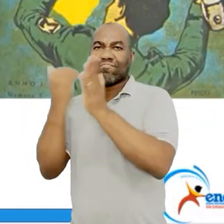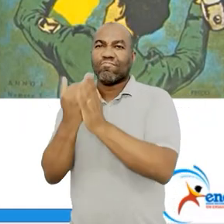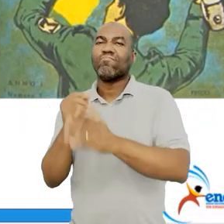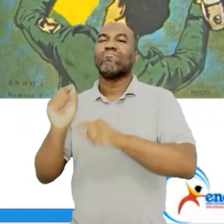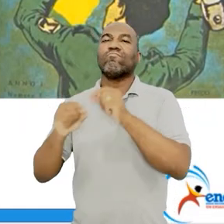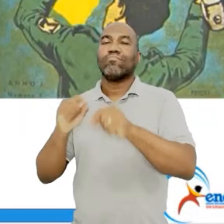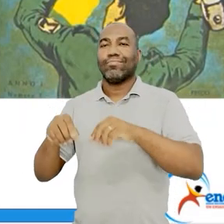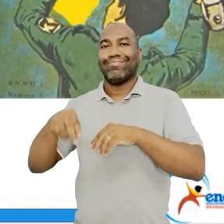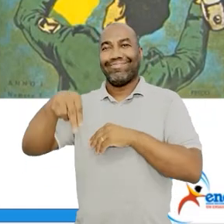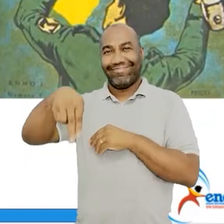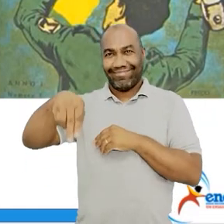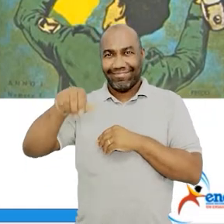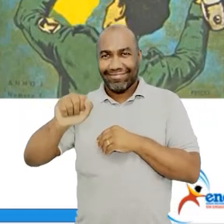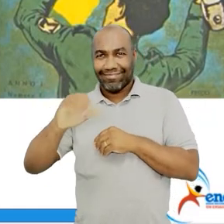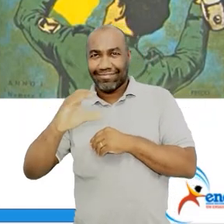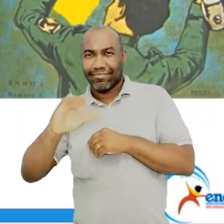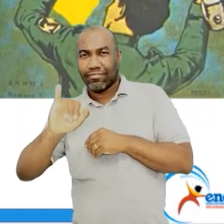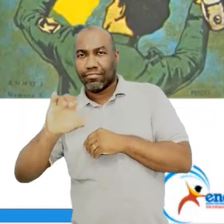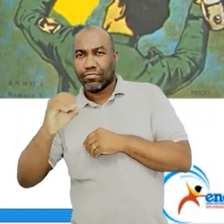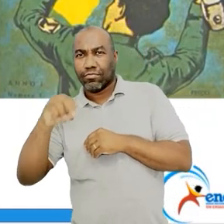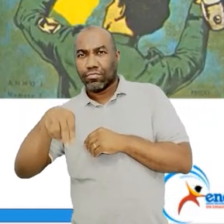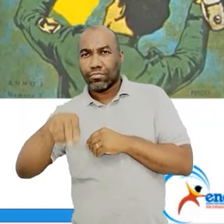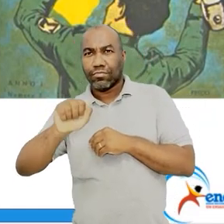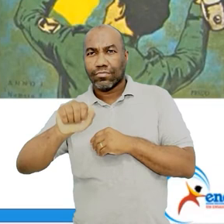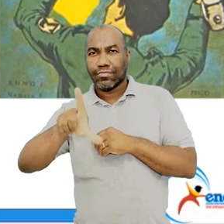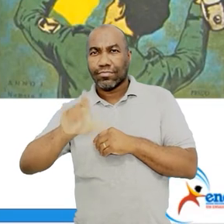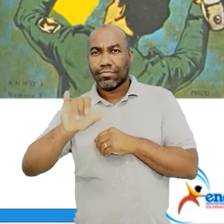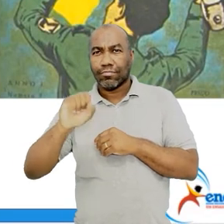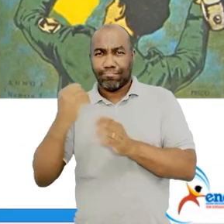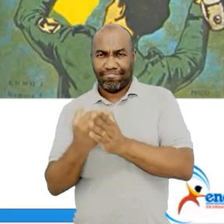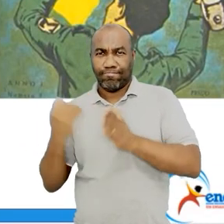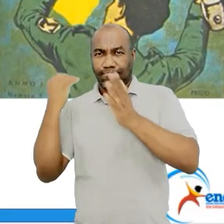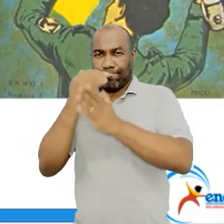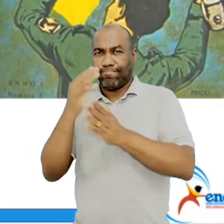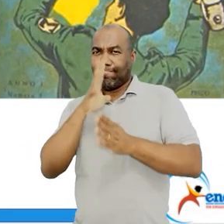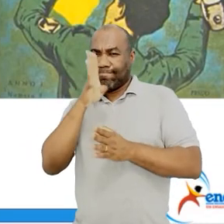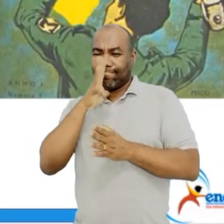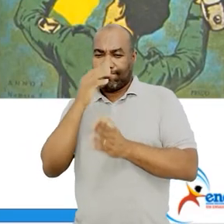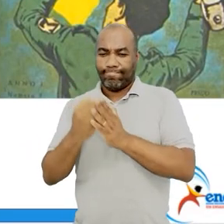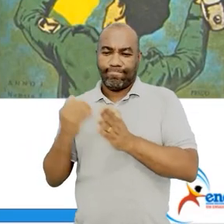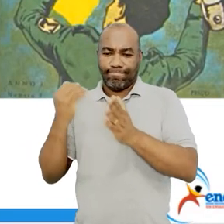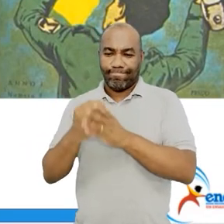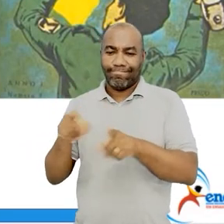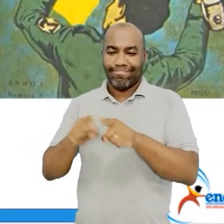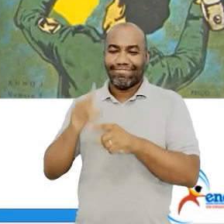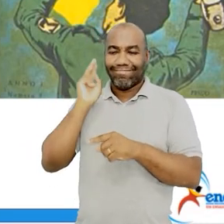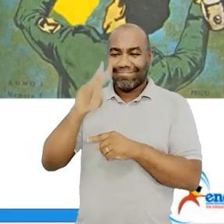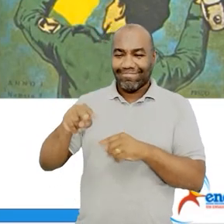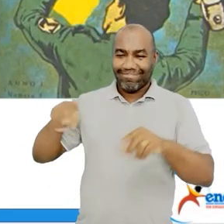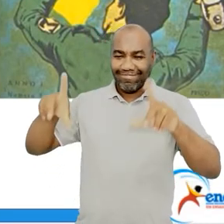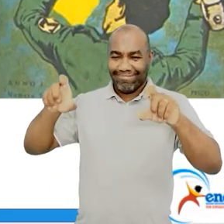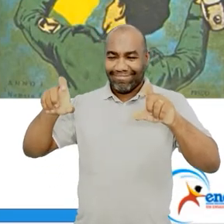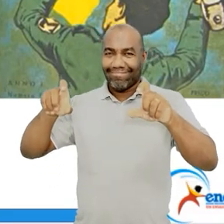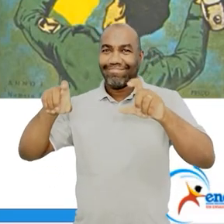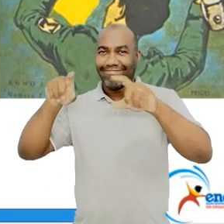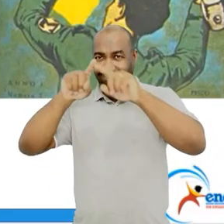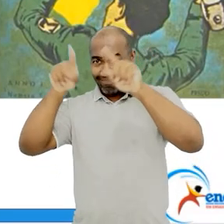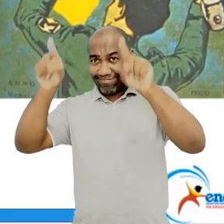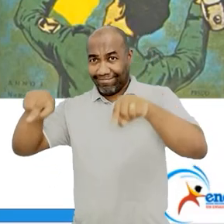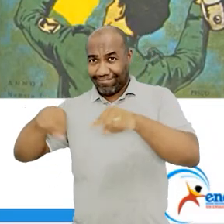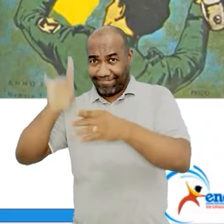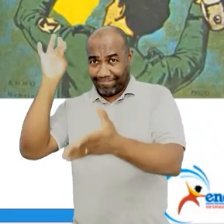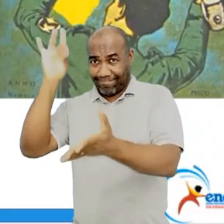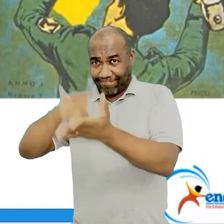nacionalismo exagerado mesmo. Essa capa realmente é um printzinho da capa que foi publicado.